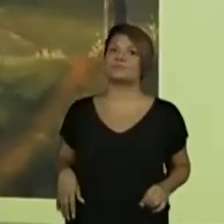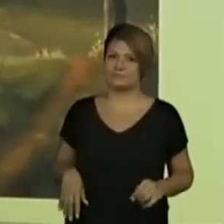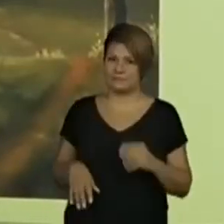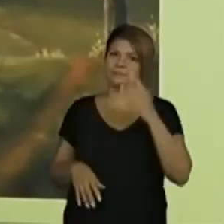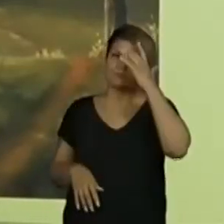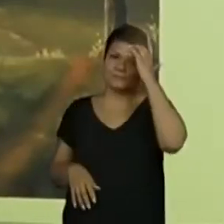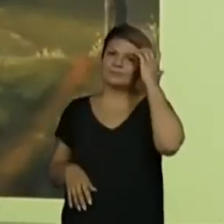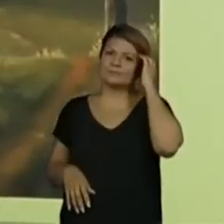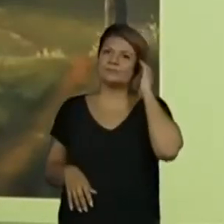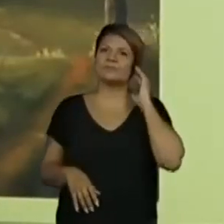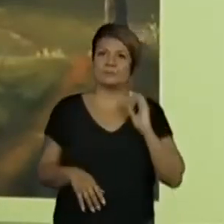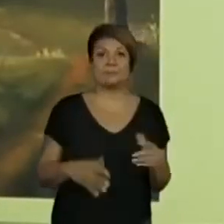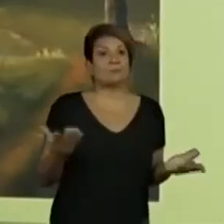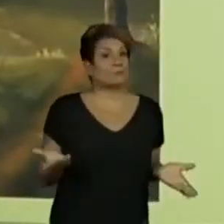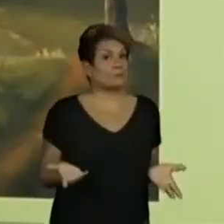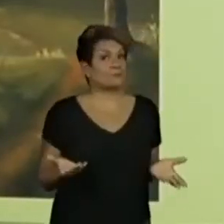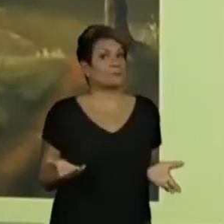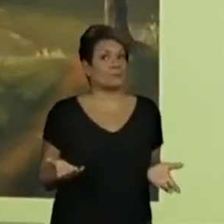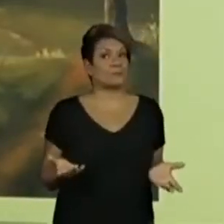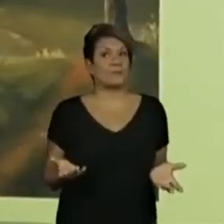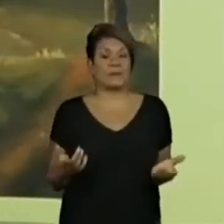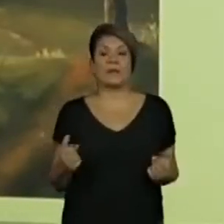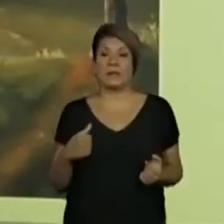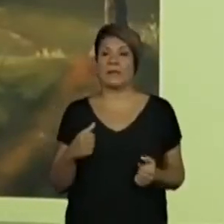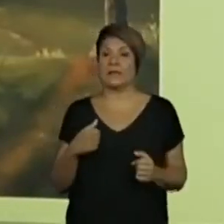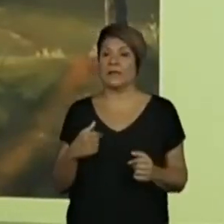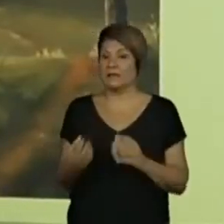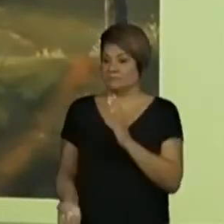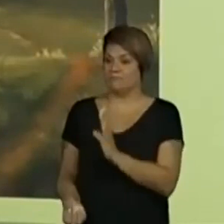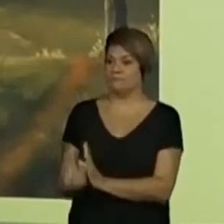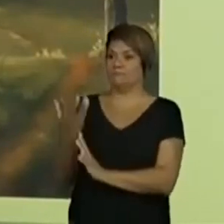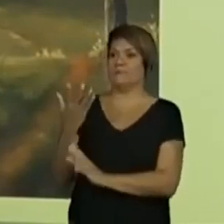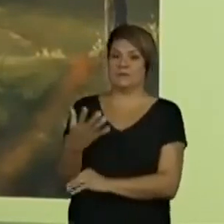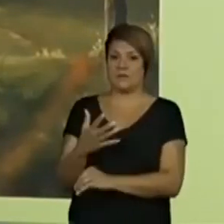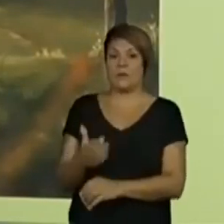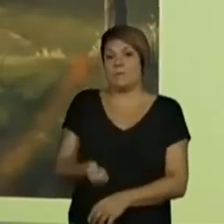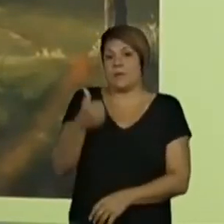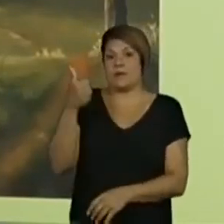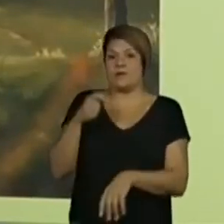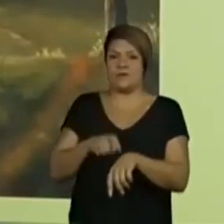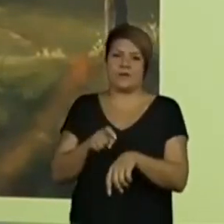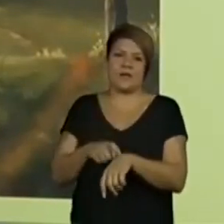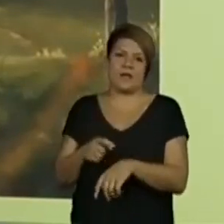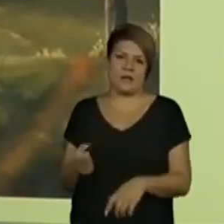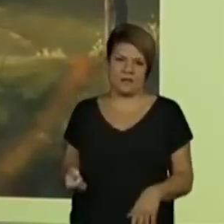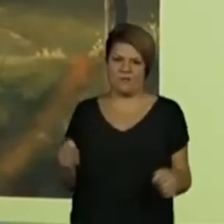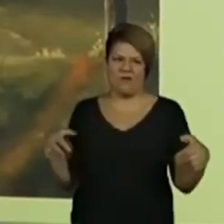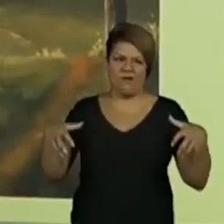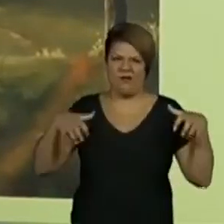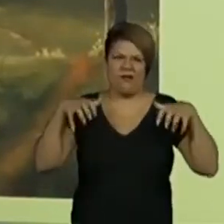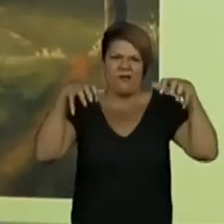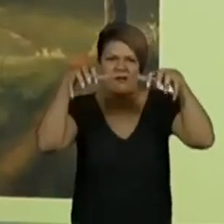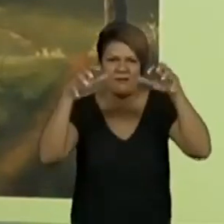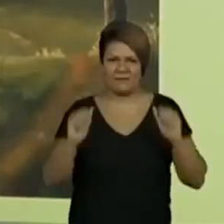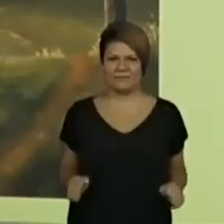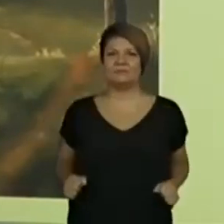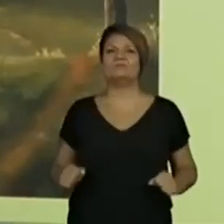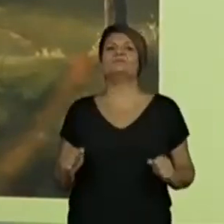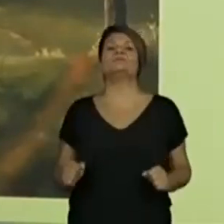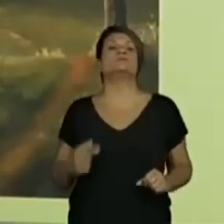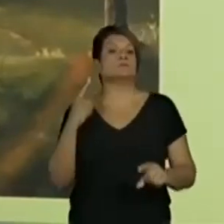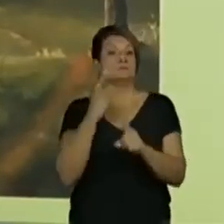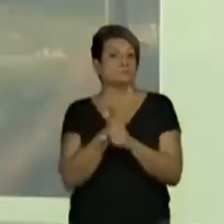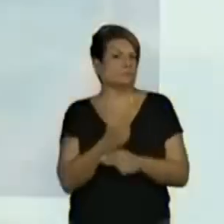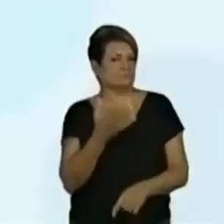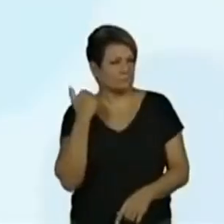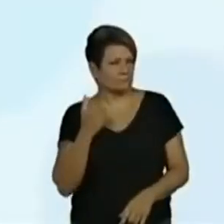muitas, não, professora? É... Não. É o melhor horário, né? Para assombrar. Vamos descobrir